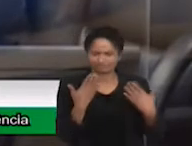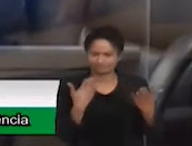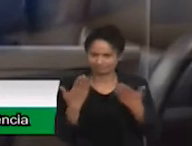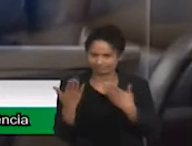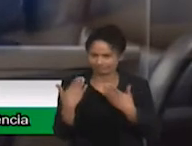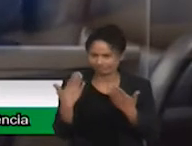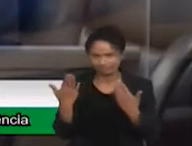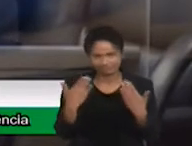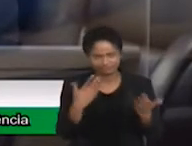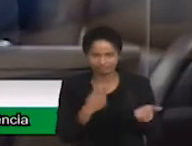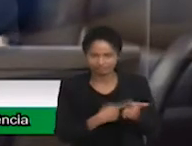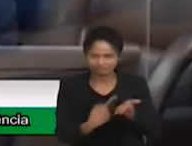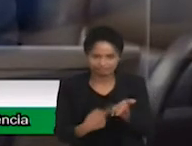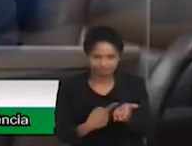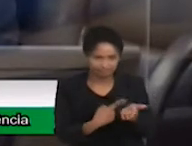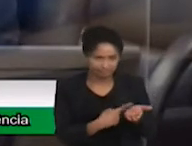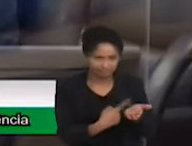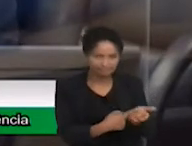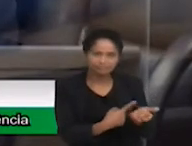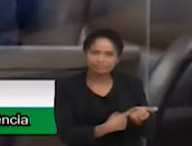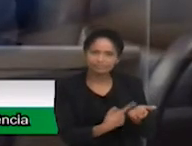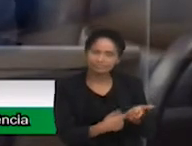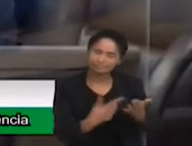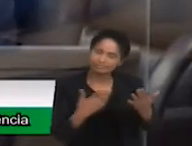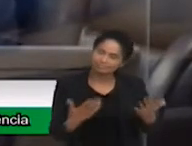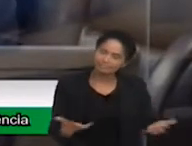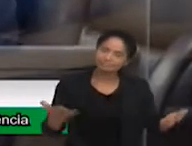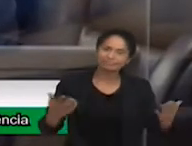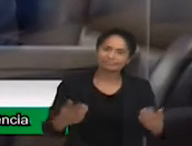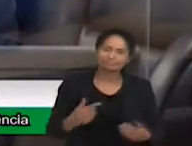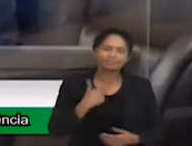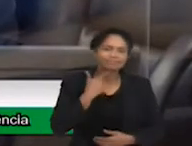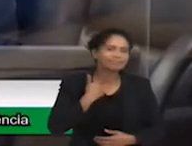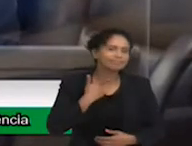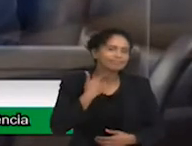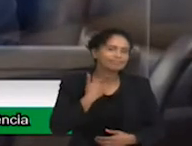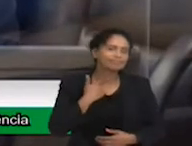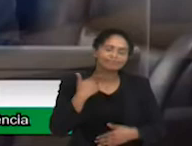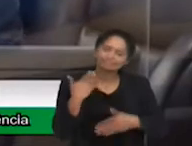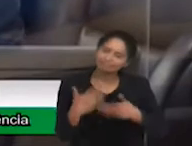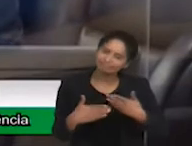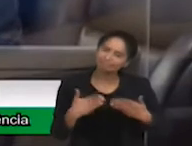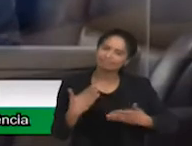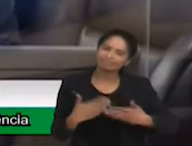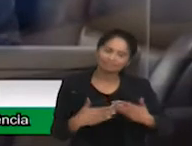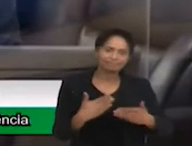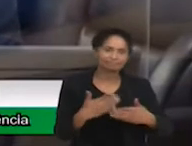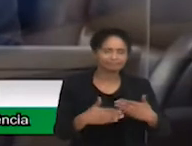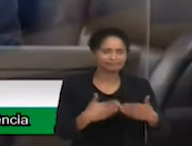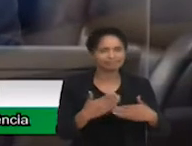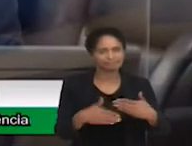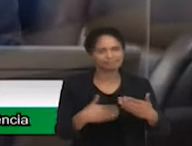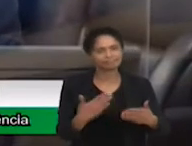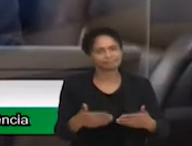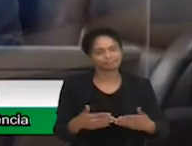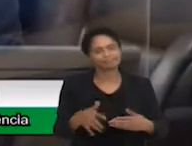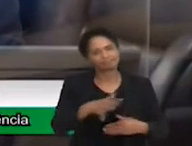gente, pelo menos o nosso pessoal, gente quer que aconteça. Tanto é que tem o vereador Rogério Santos,